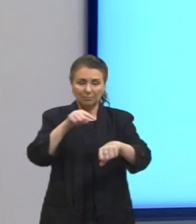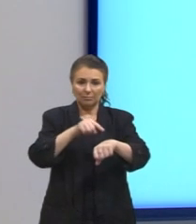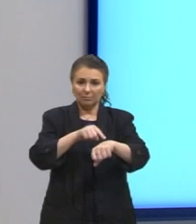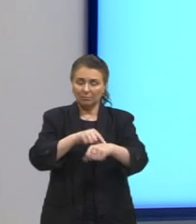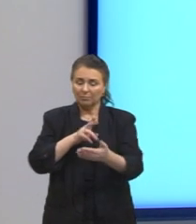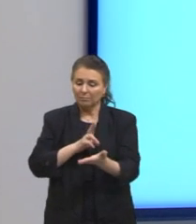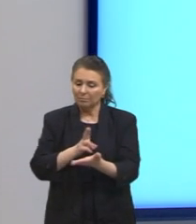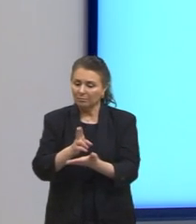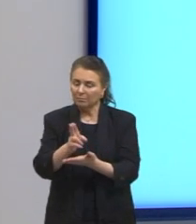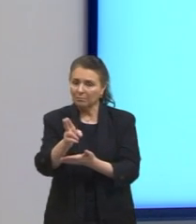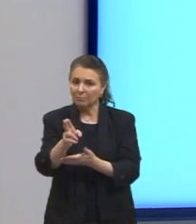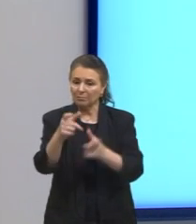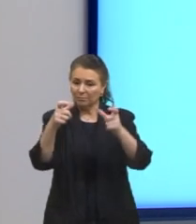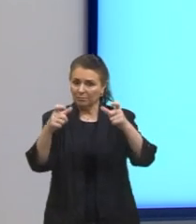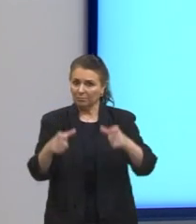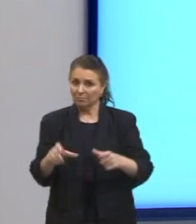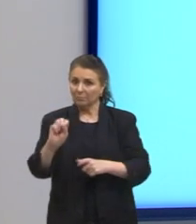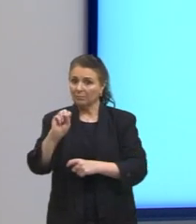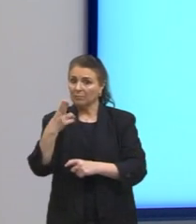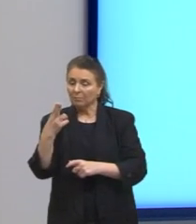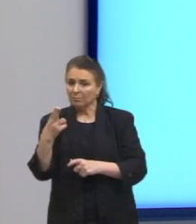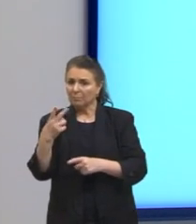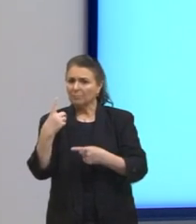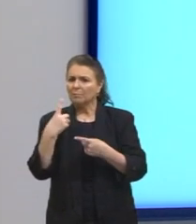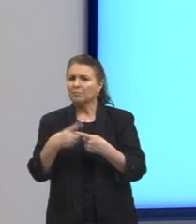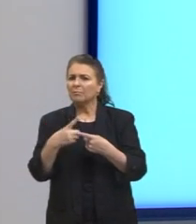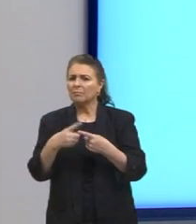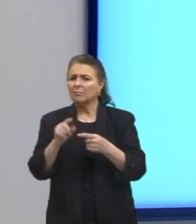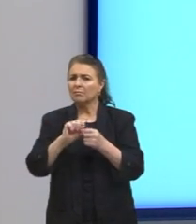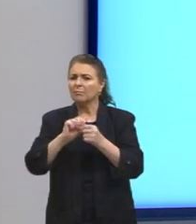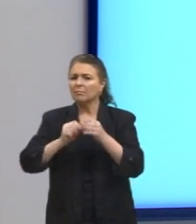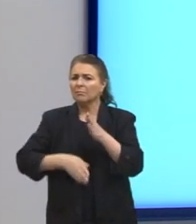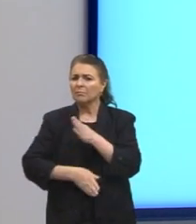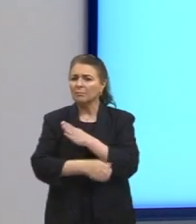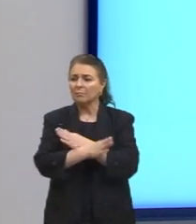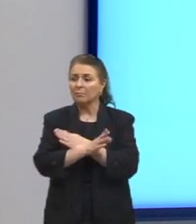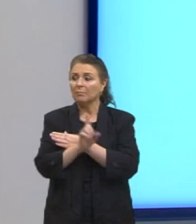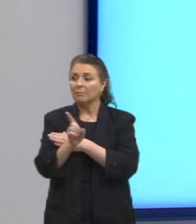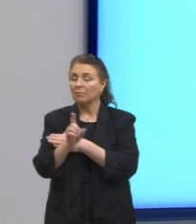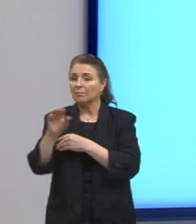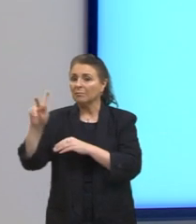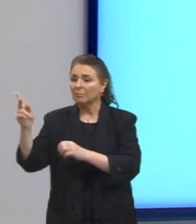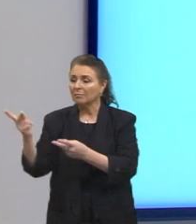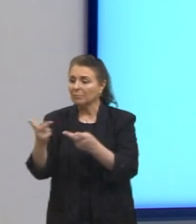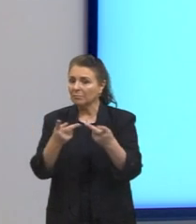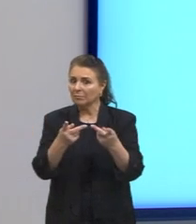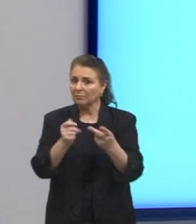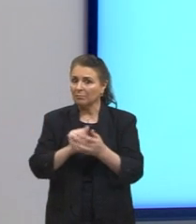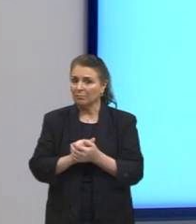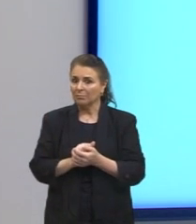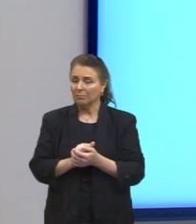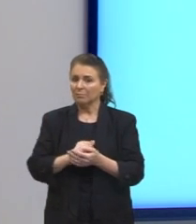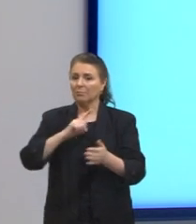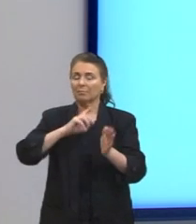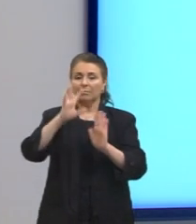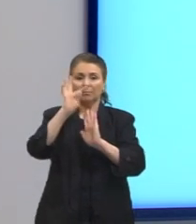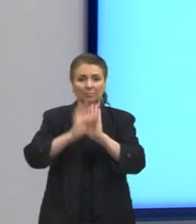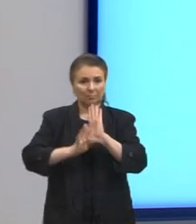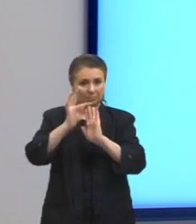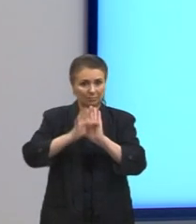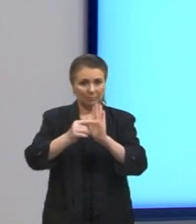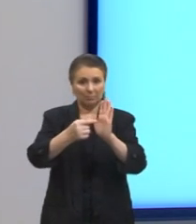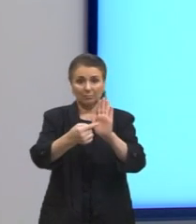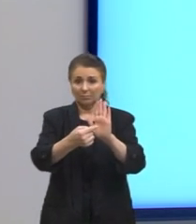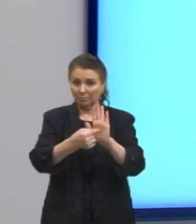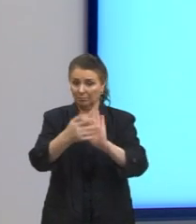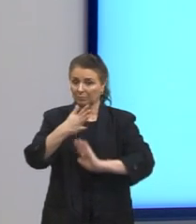permanência no local? Ou da finalidade da viagem do visitante? Então, eu tenho um texto que me traz